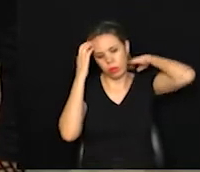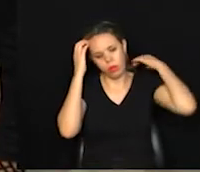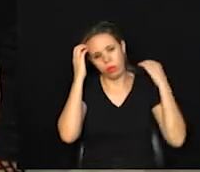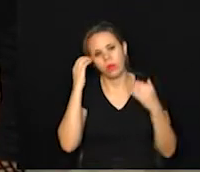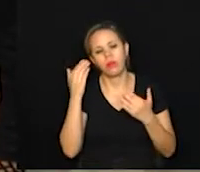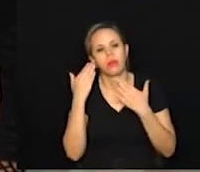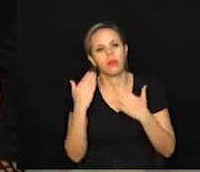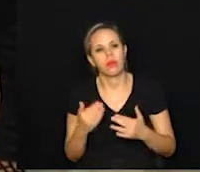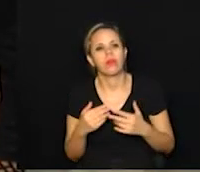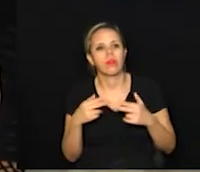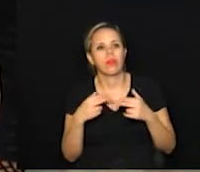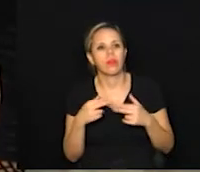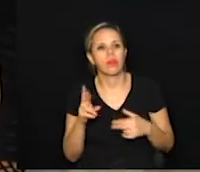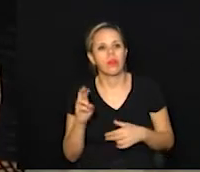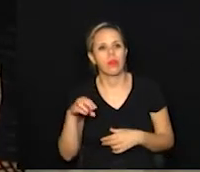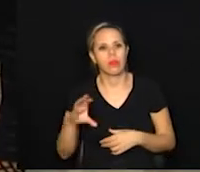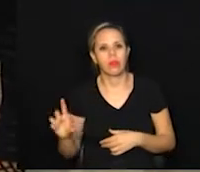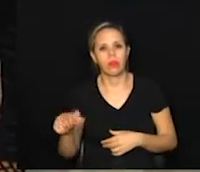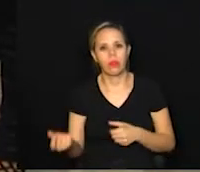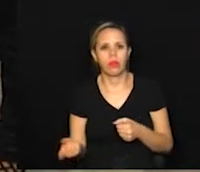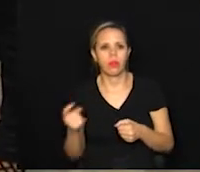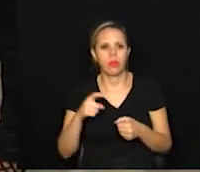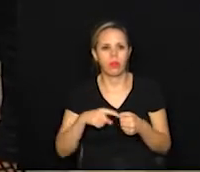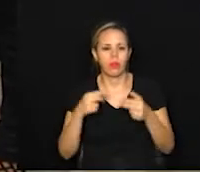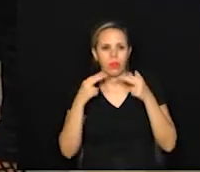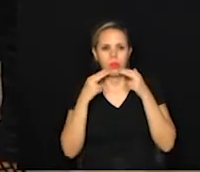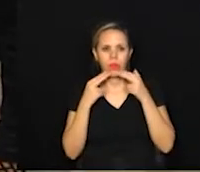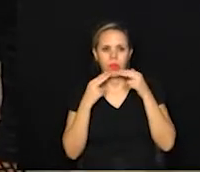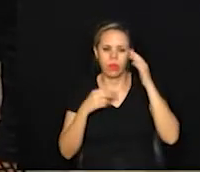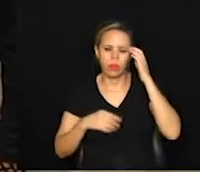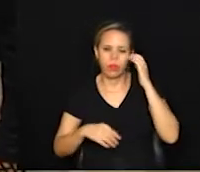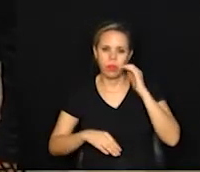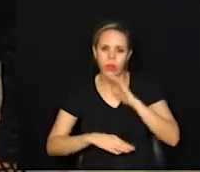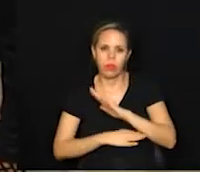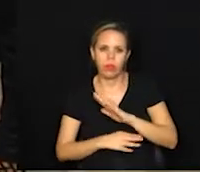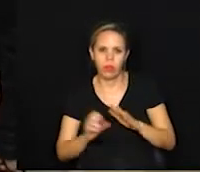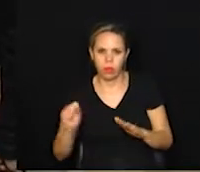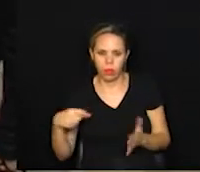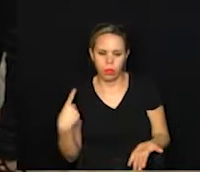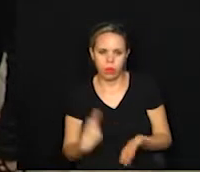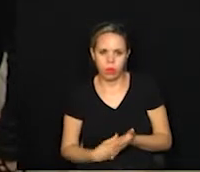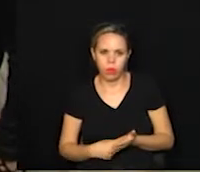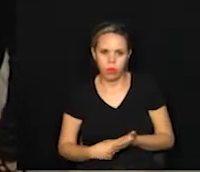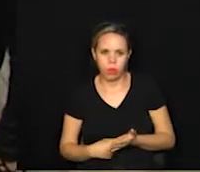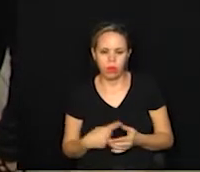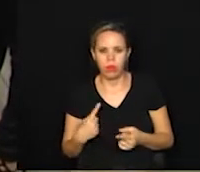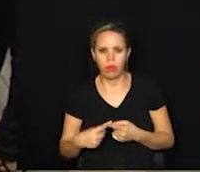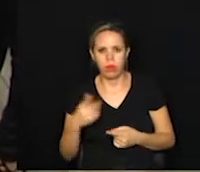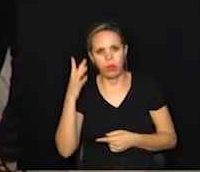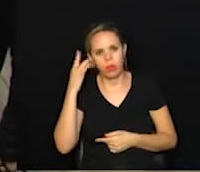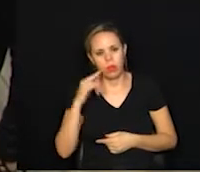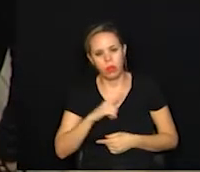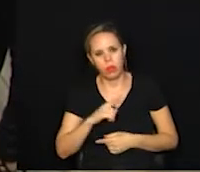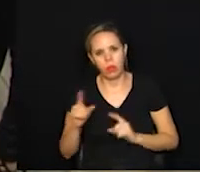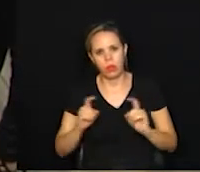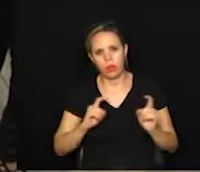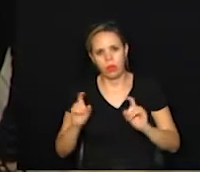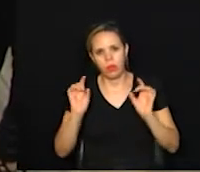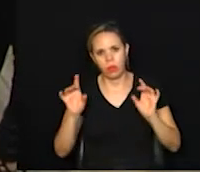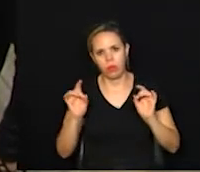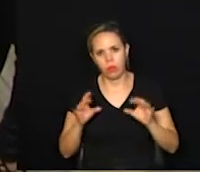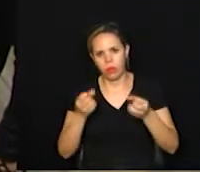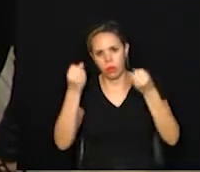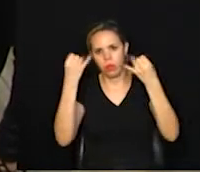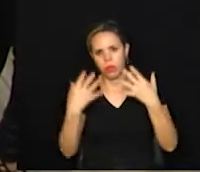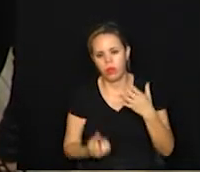da Metrópole de Campinas. Volta daqui a pouco com as notícias do Legislativo? Volto sim, até porque amanhã nós temos reunião extraordinária e